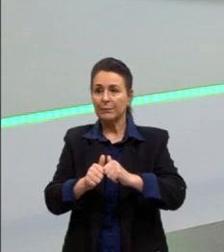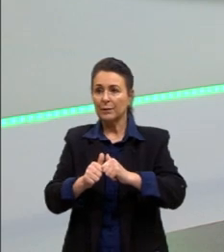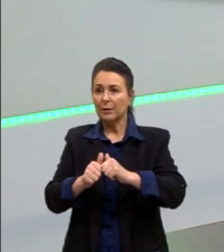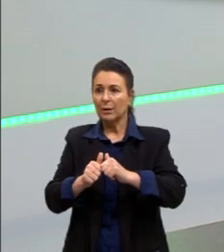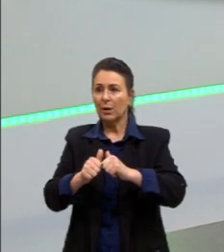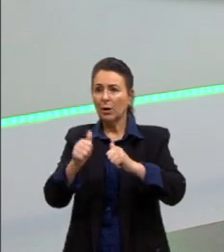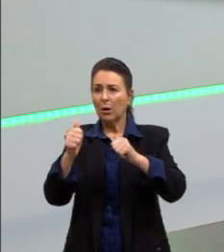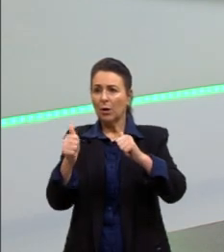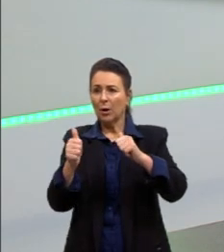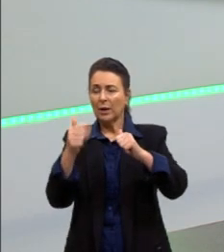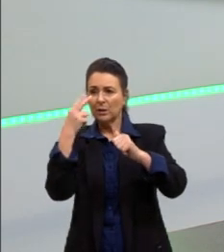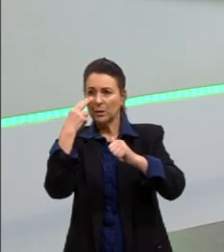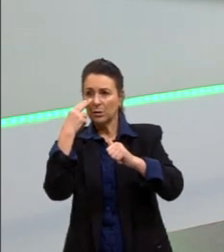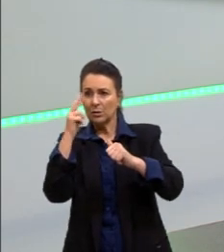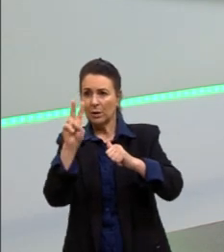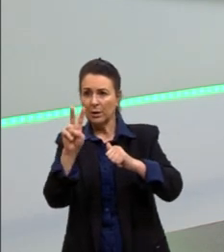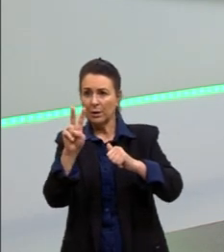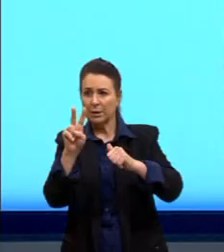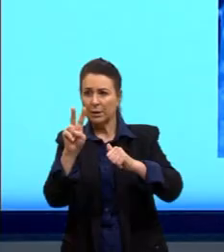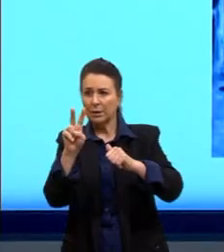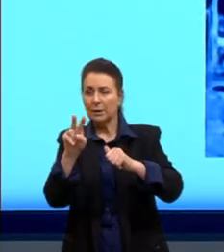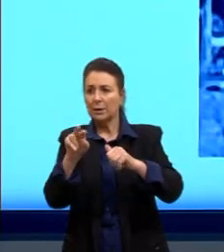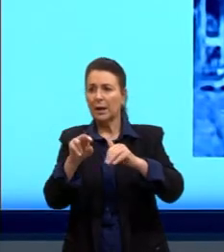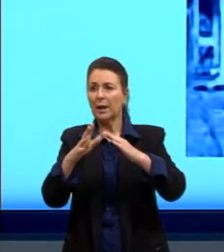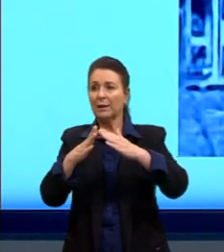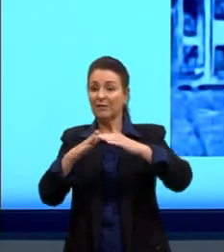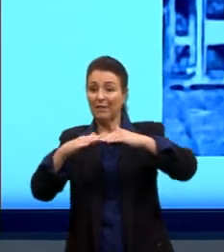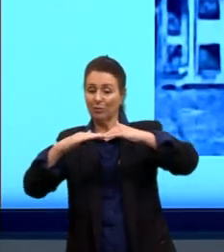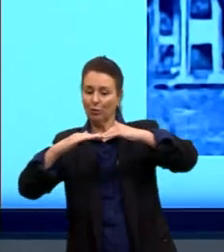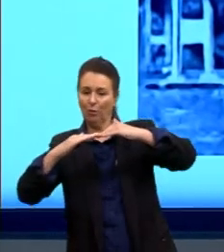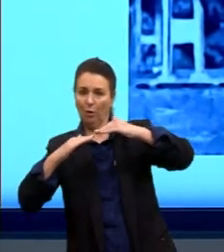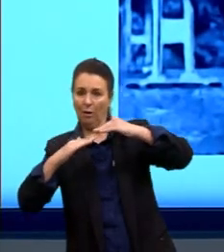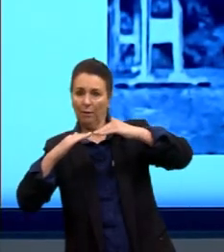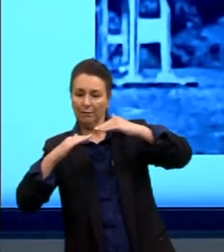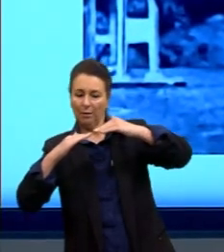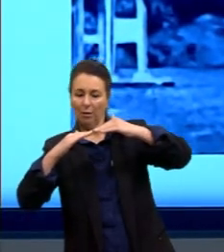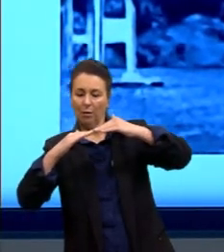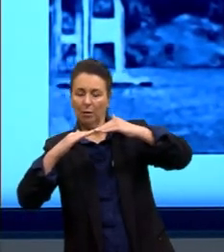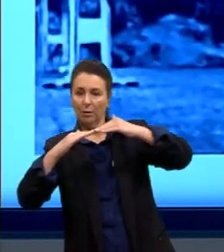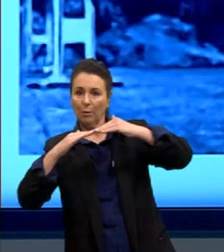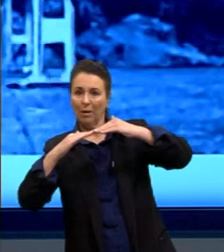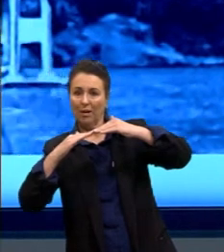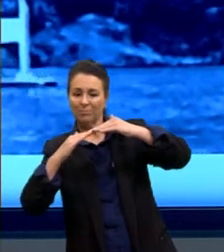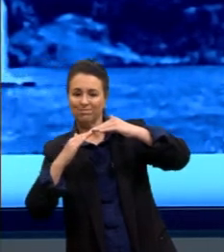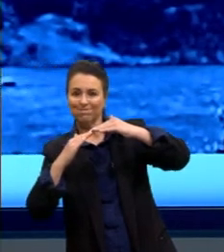a gente já consegue visualizar que ela estava torta o aconteceu? Ela quebrou.